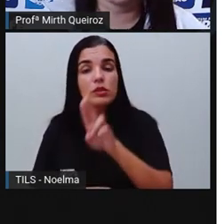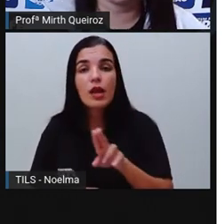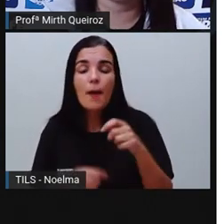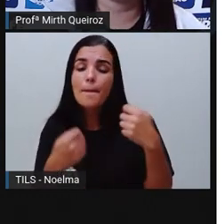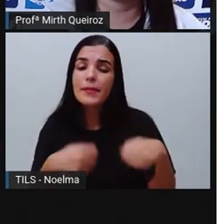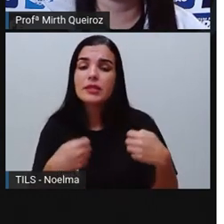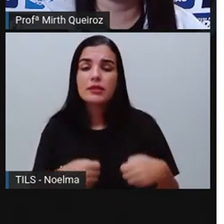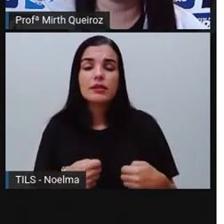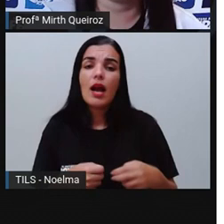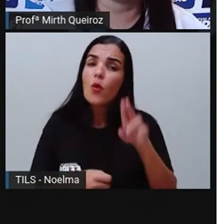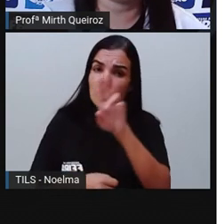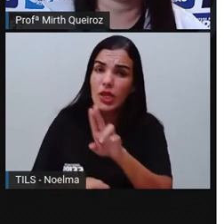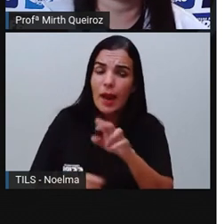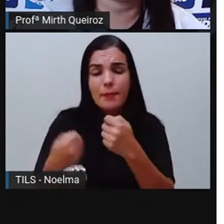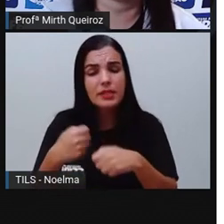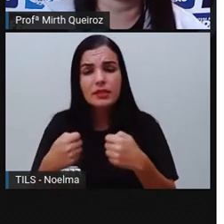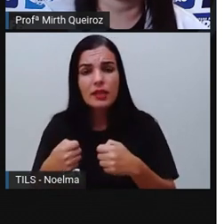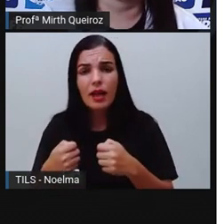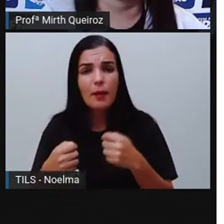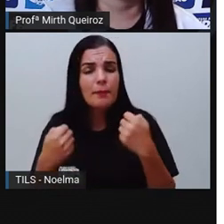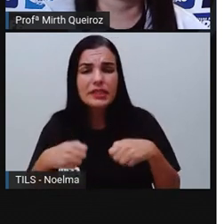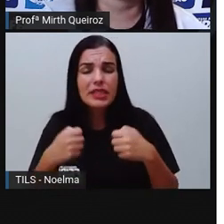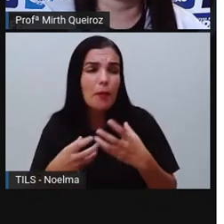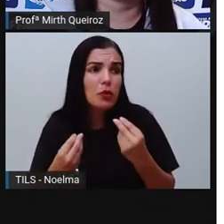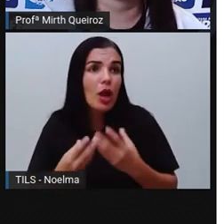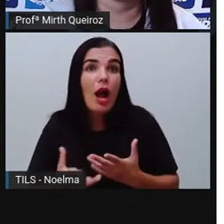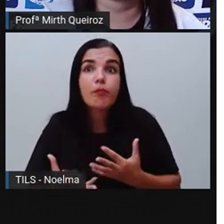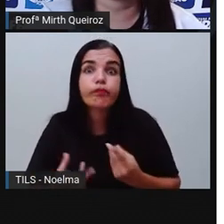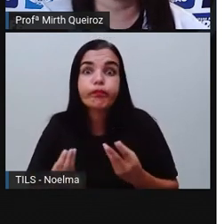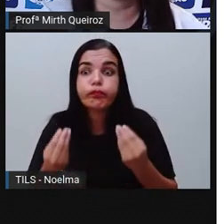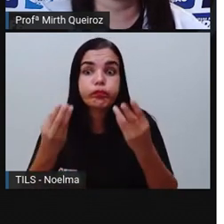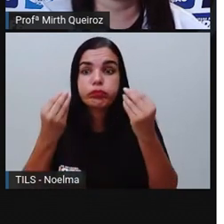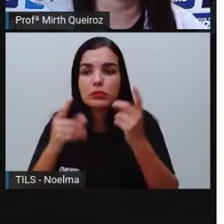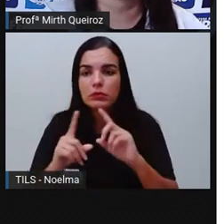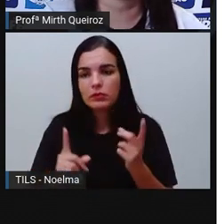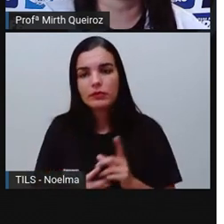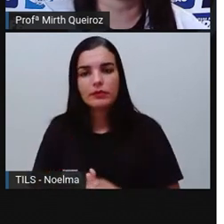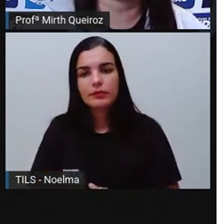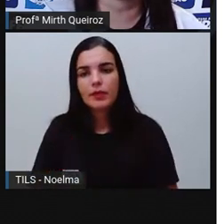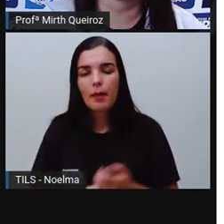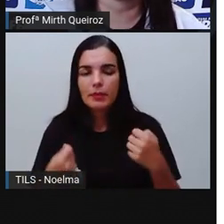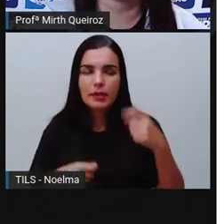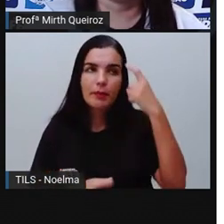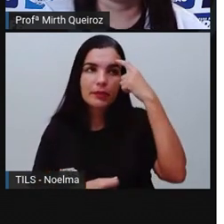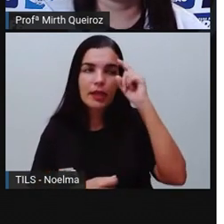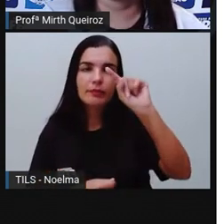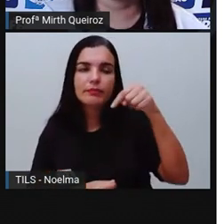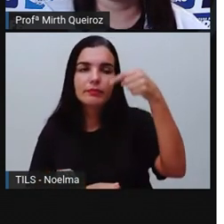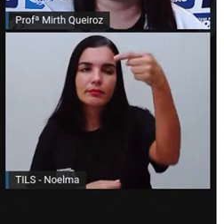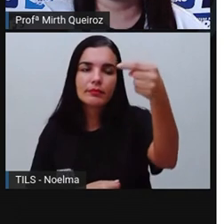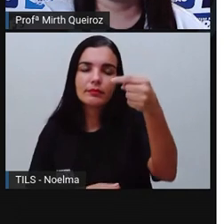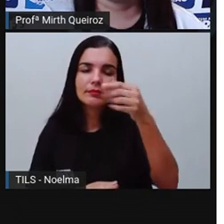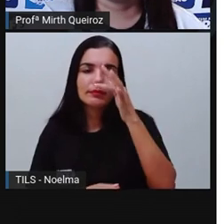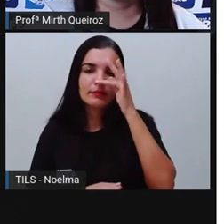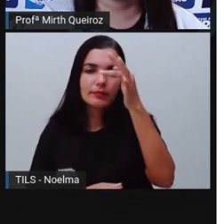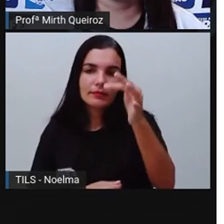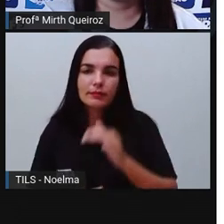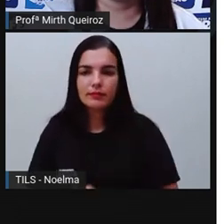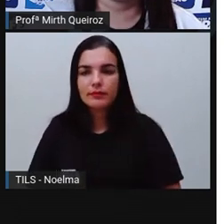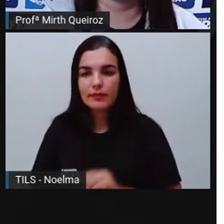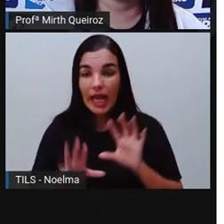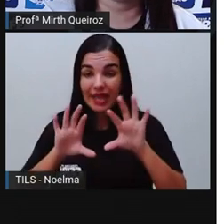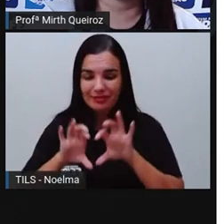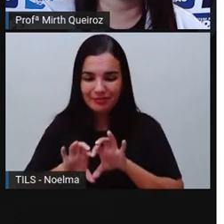precisa. Sem ser de forma exagerada, né? Pensando aí nas próximas gerações. Aí nós temos uma